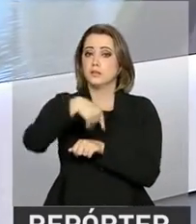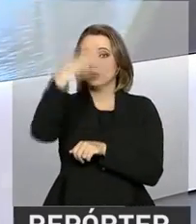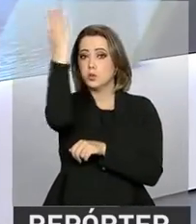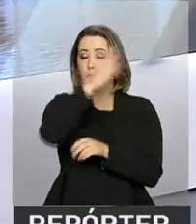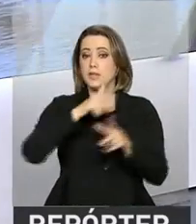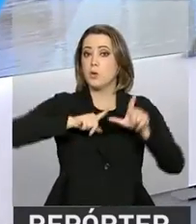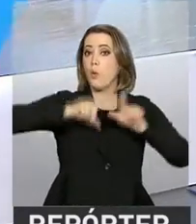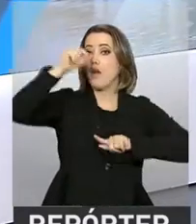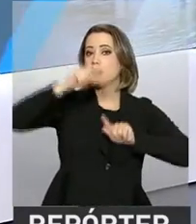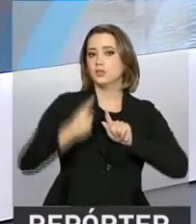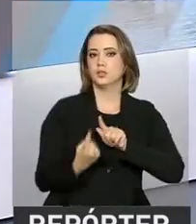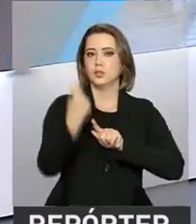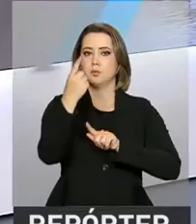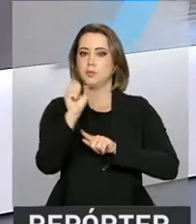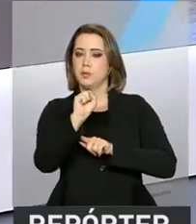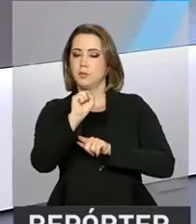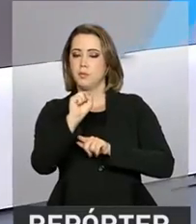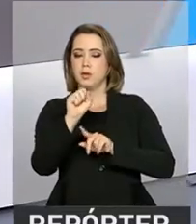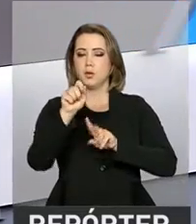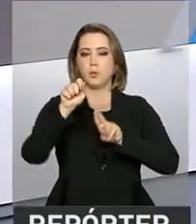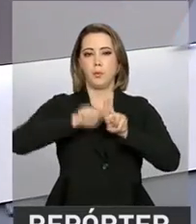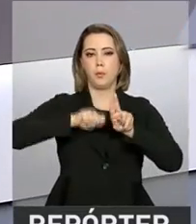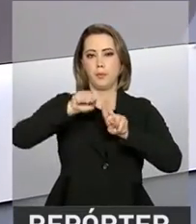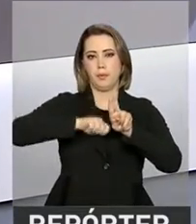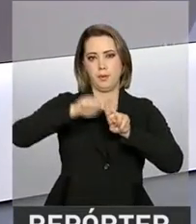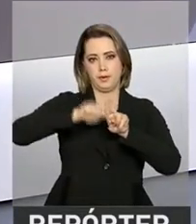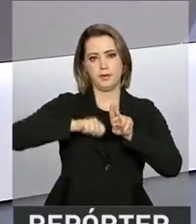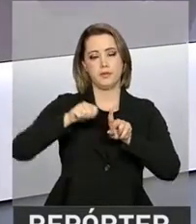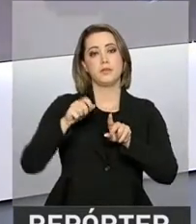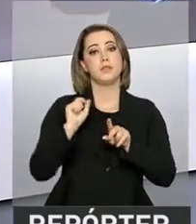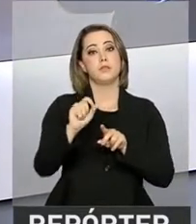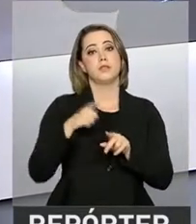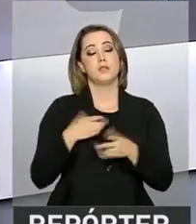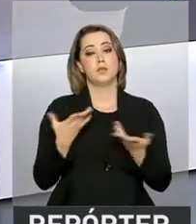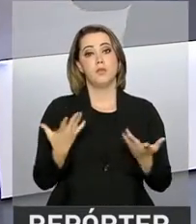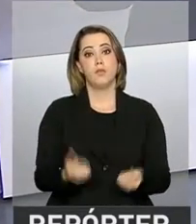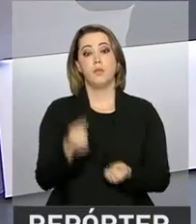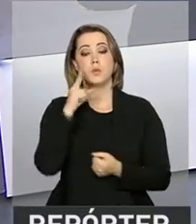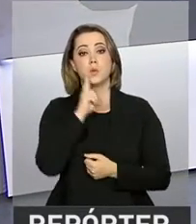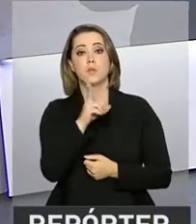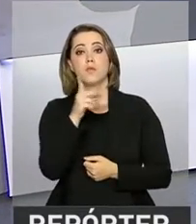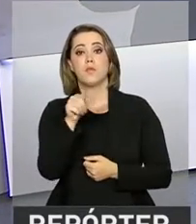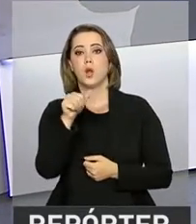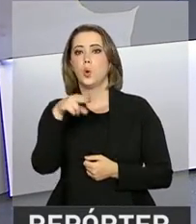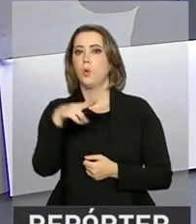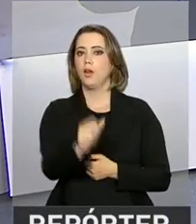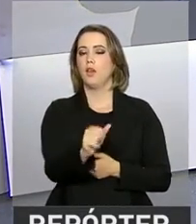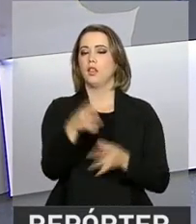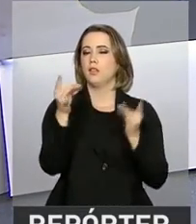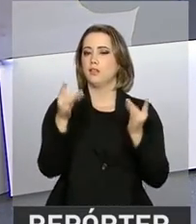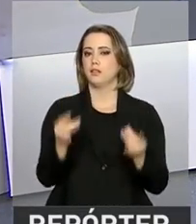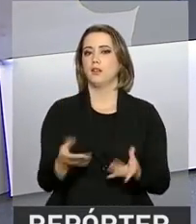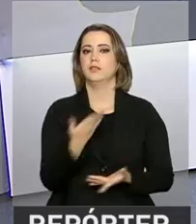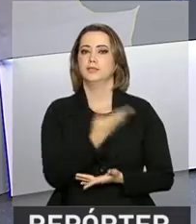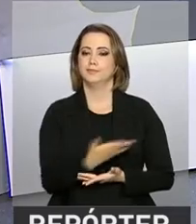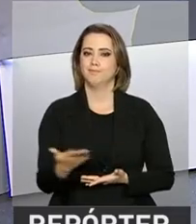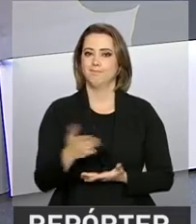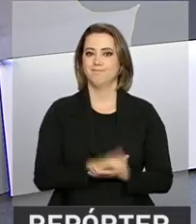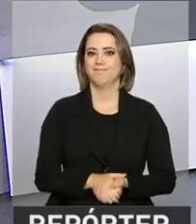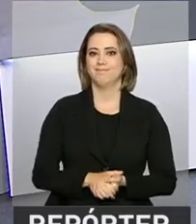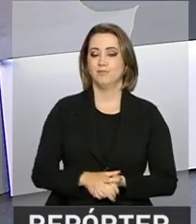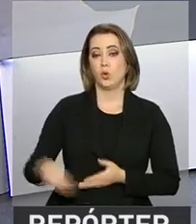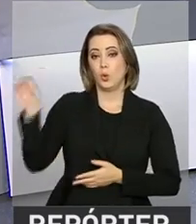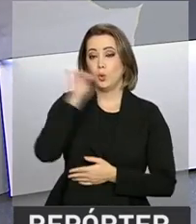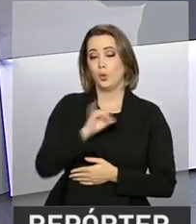recorde nesse primeiro bimestre. Os detalhes sobre esse assunto nós vamos saber com a repórter Luana Karen. Olá Luana, boa tarde para você.